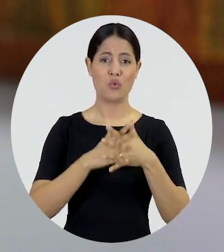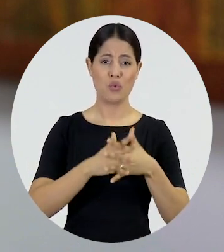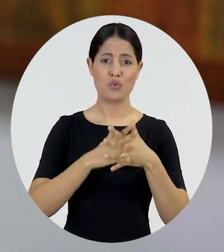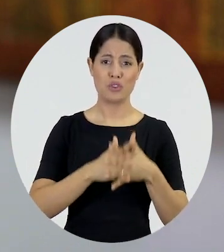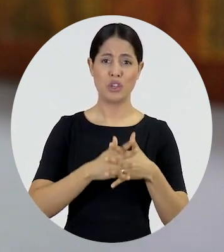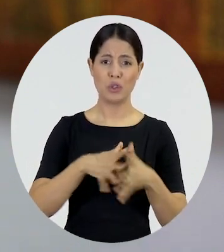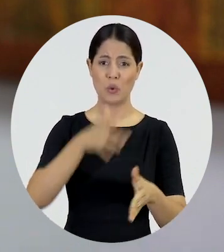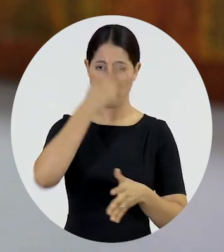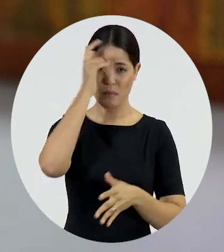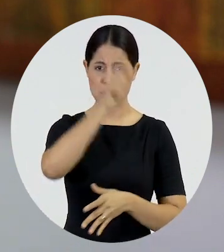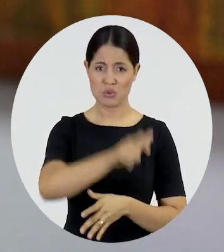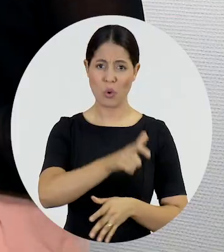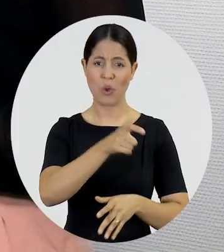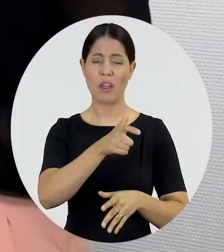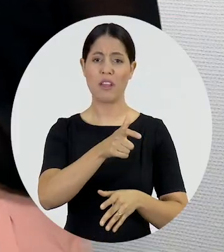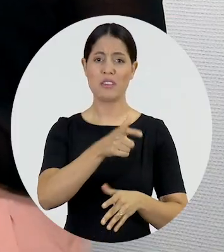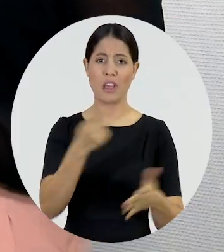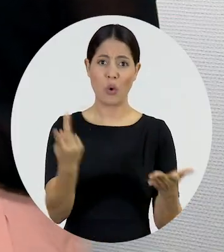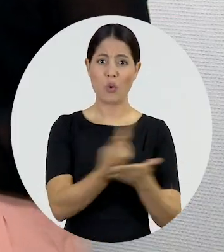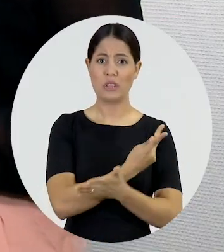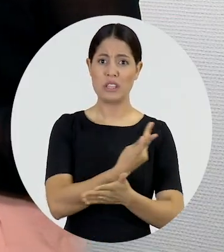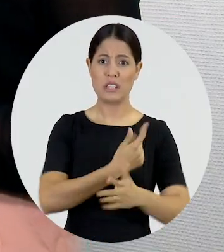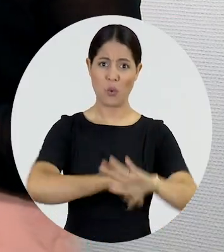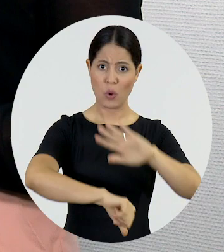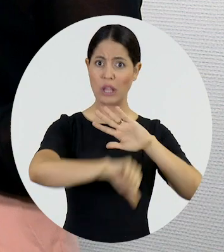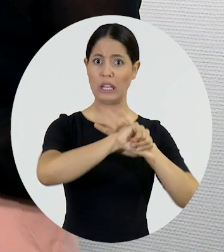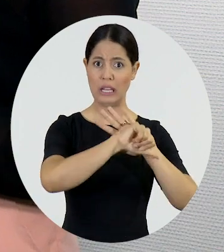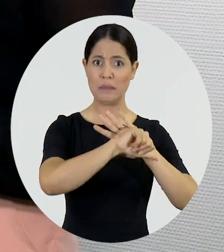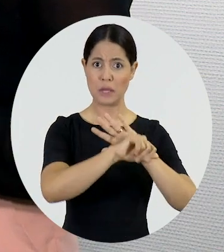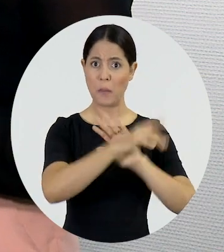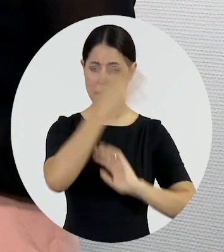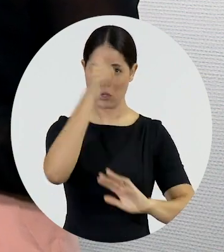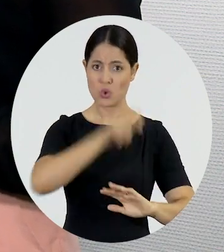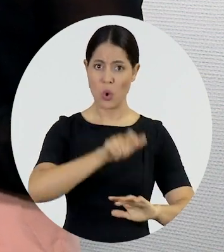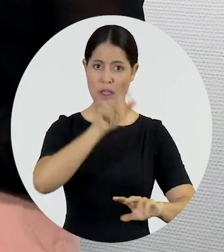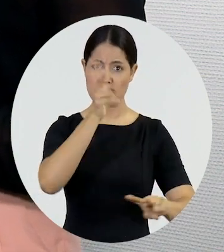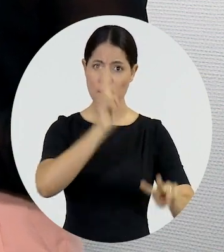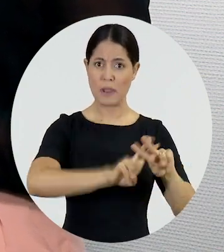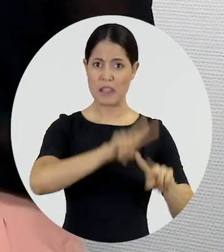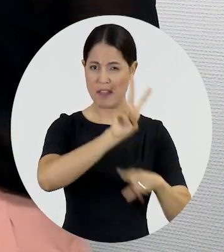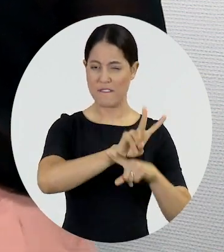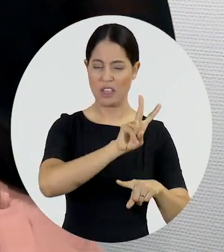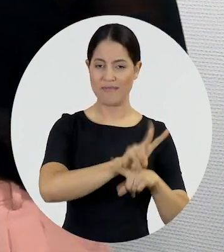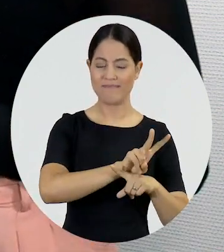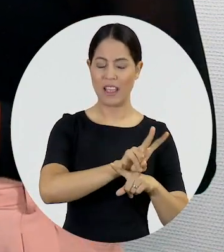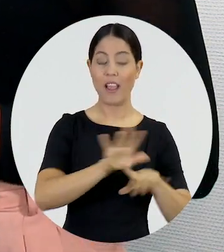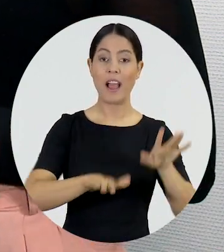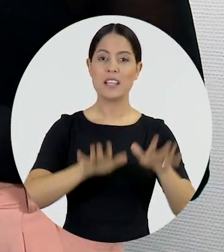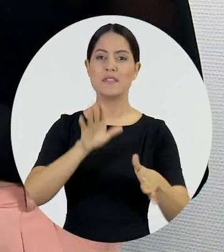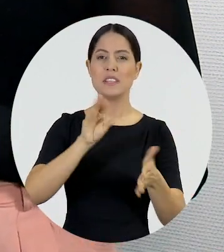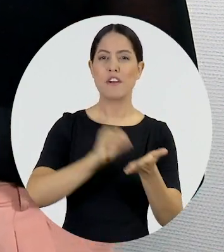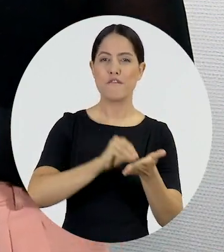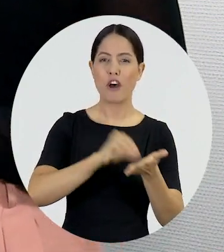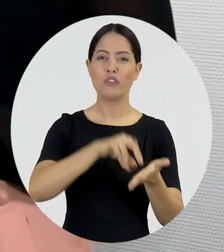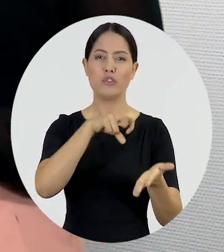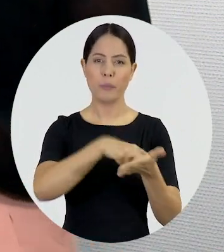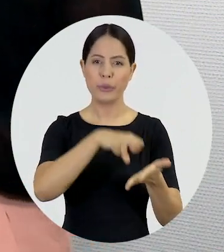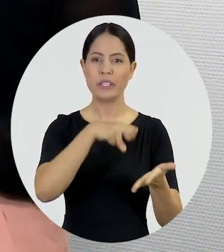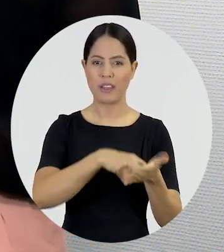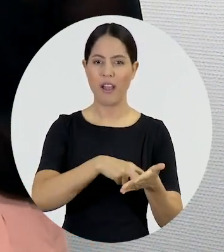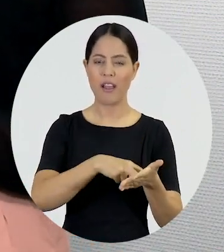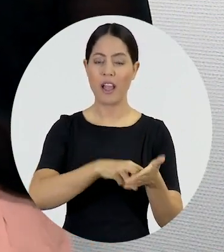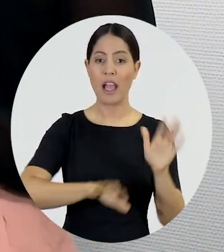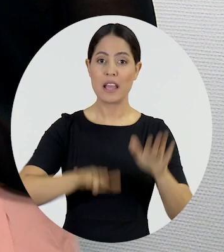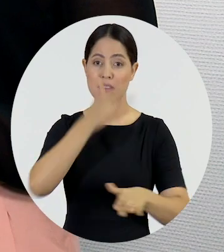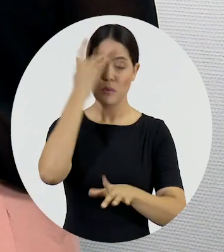de pessoas que cometeram crimes, acaba confundida com a ideia de impunidade. Então,